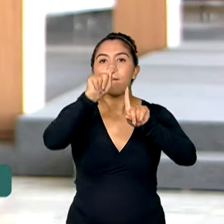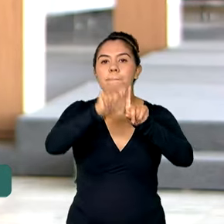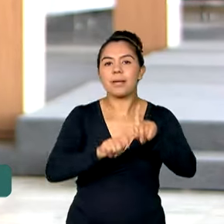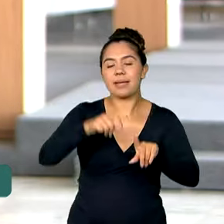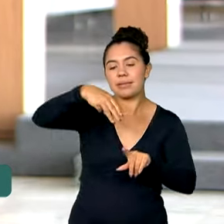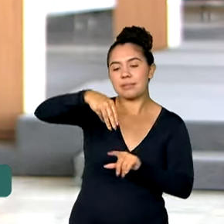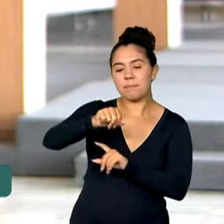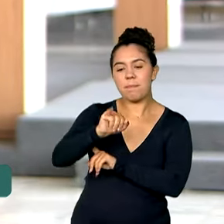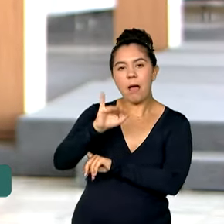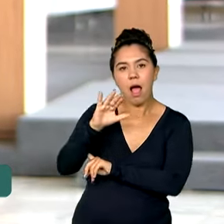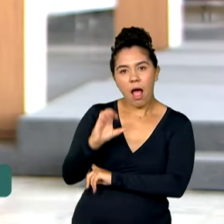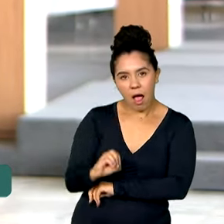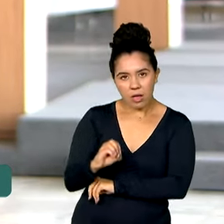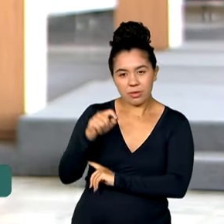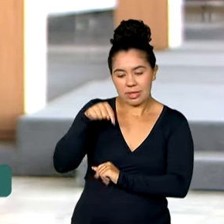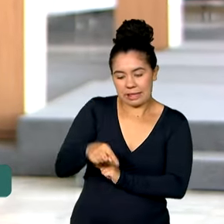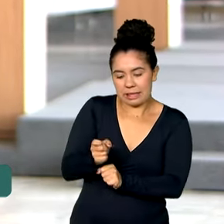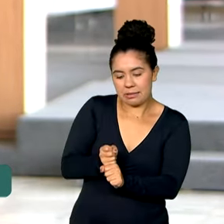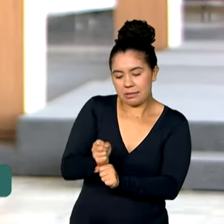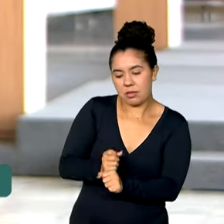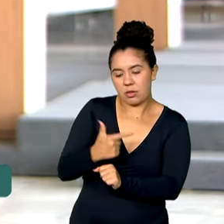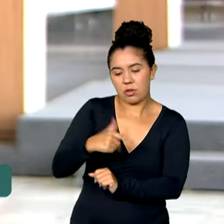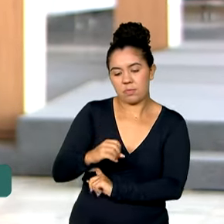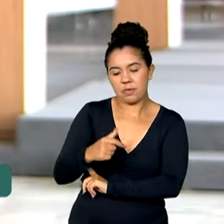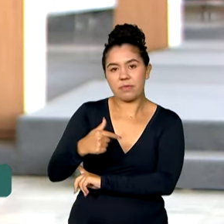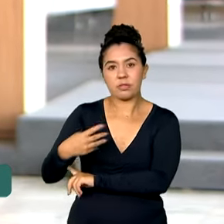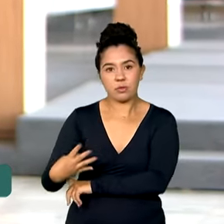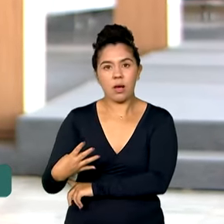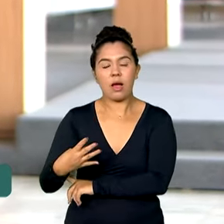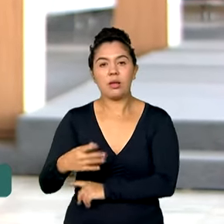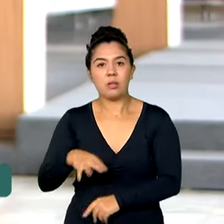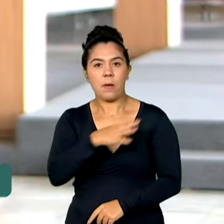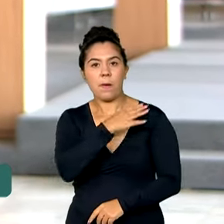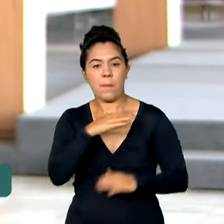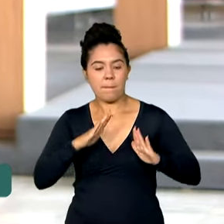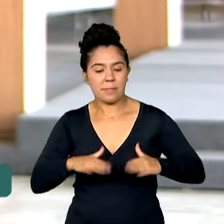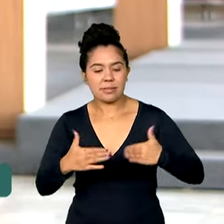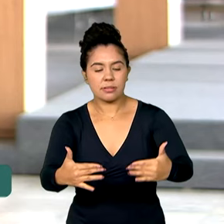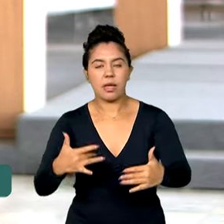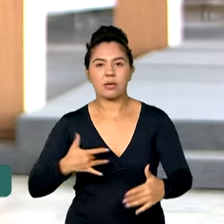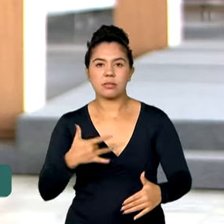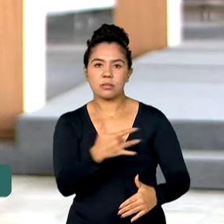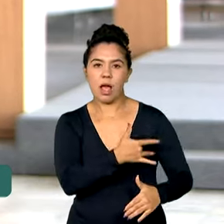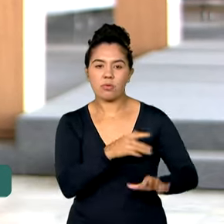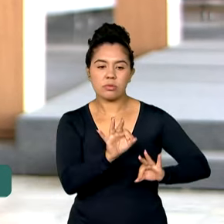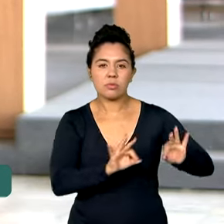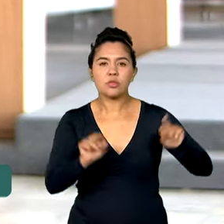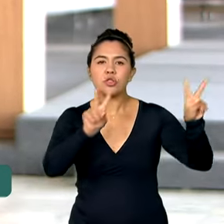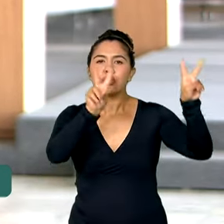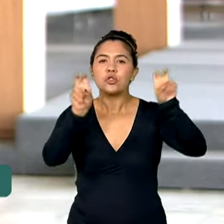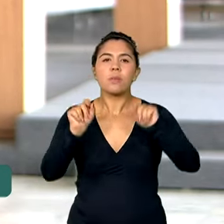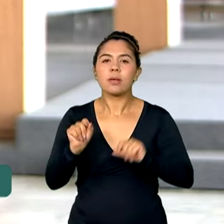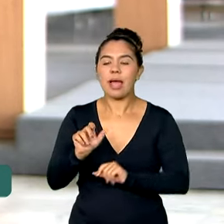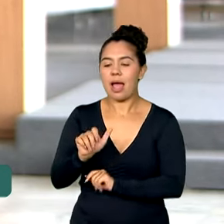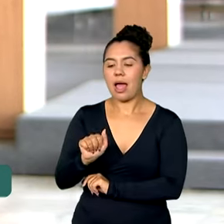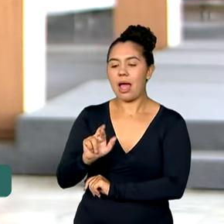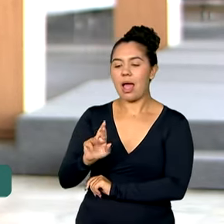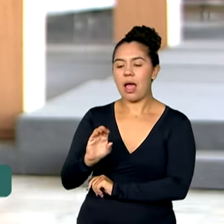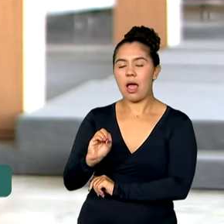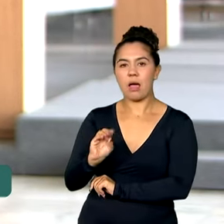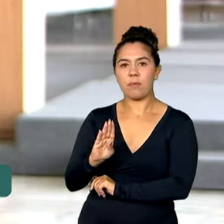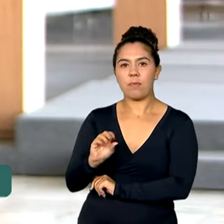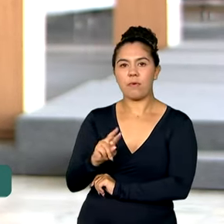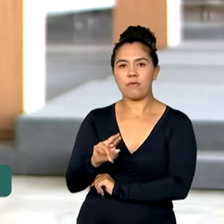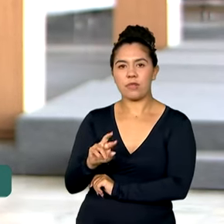deste ano, quando o Ministério da Saúde realizou a Oficina Internacional sobre Arboviroses, que reuniu mais de 100